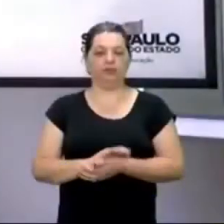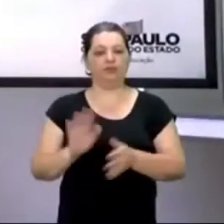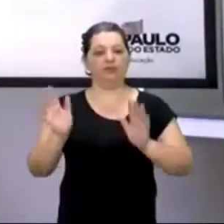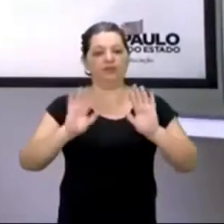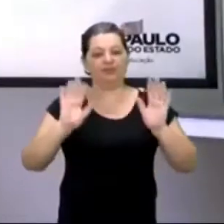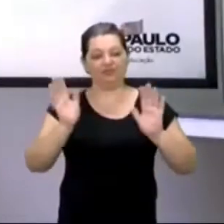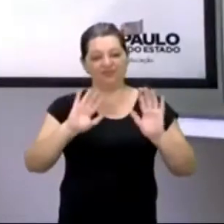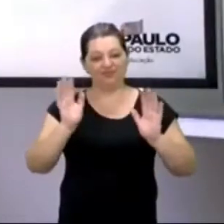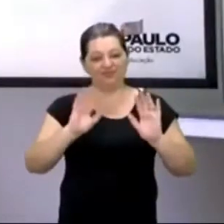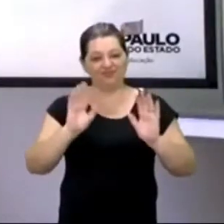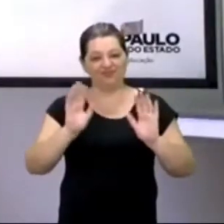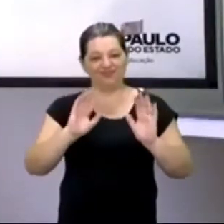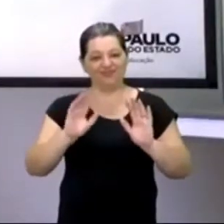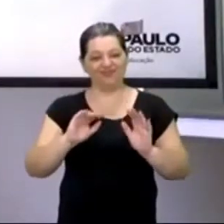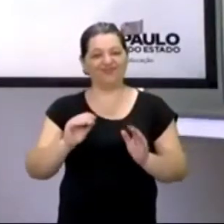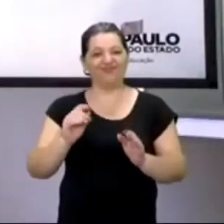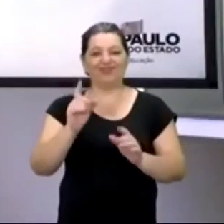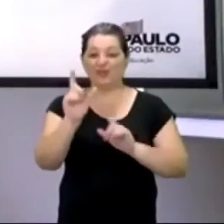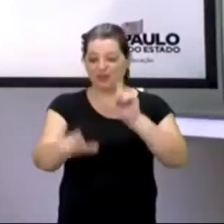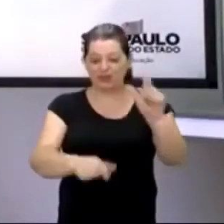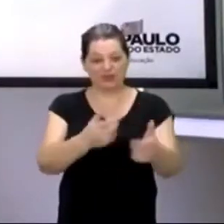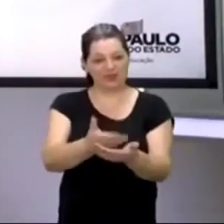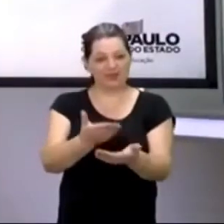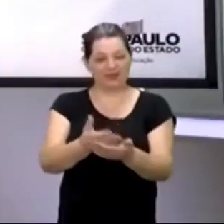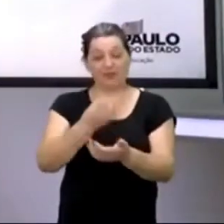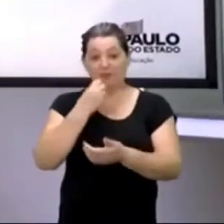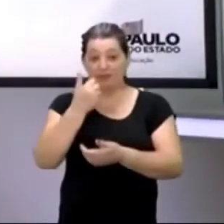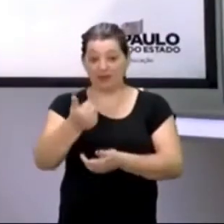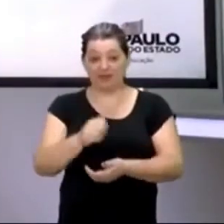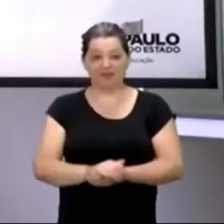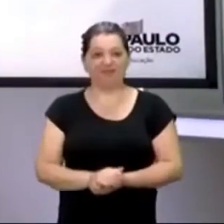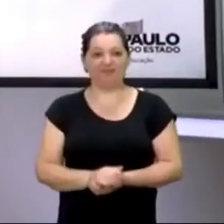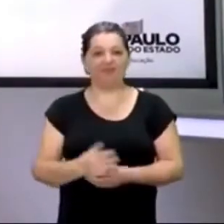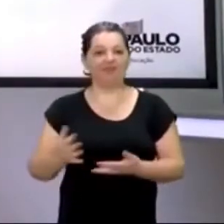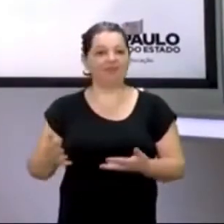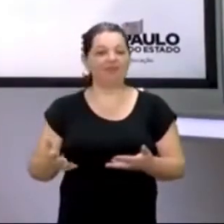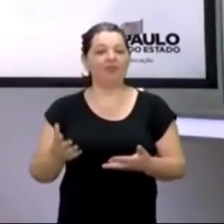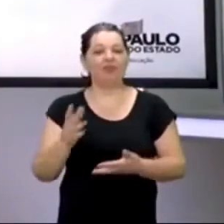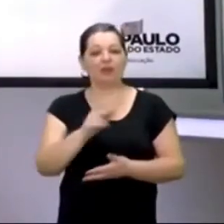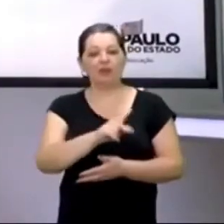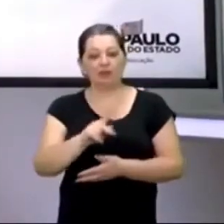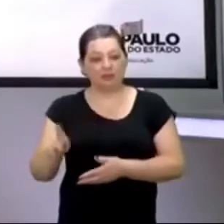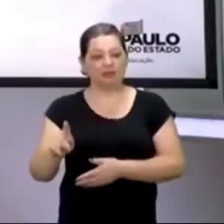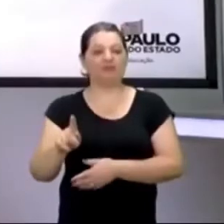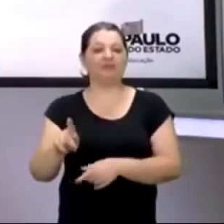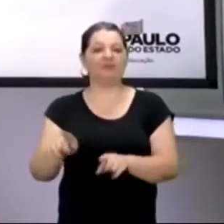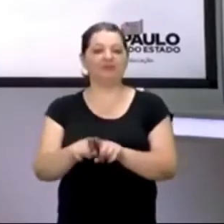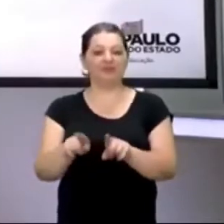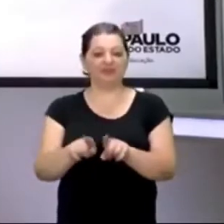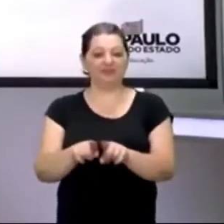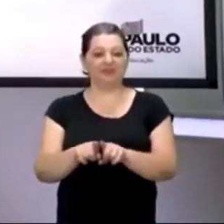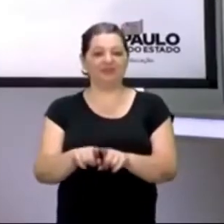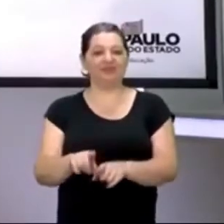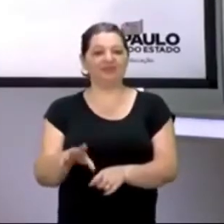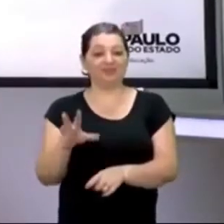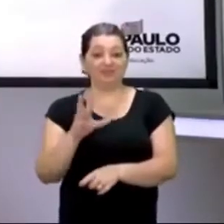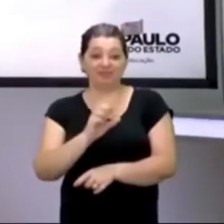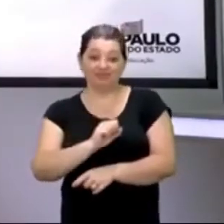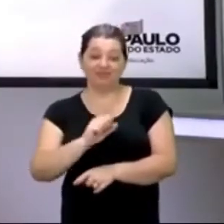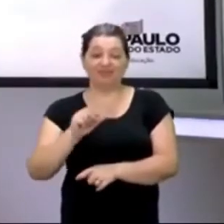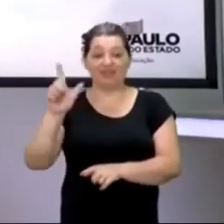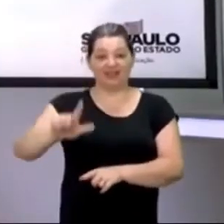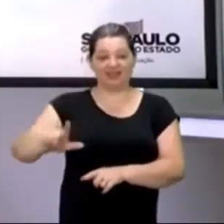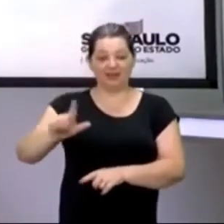Olá, queridíssimos estudantes, tudo bem com vocês? Vestibulando, os professores, curiosos, amantes da literatura.